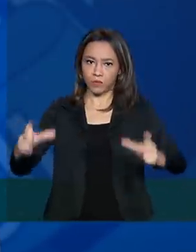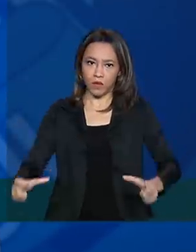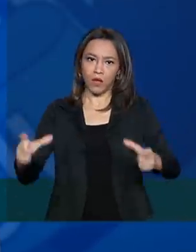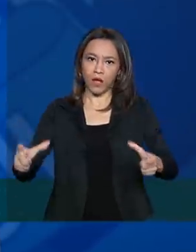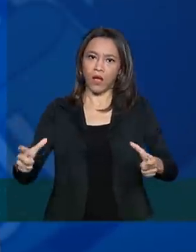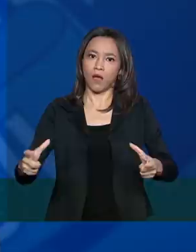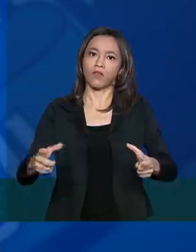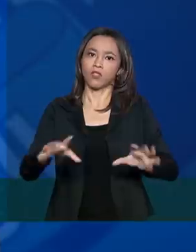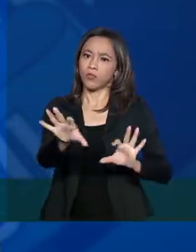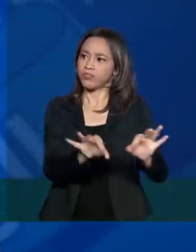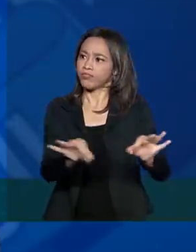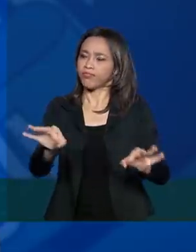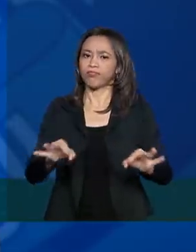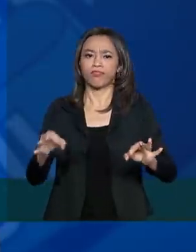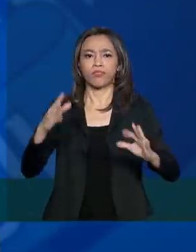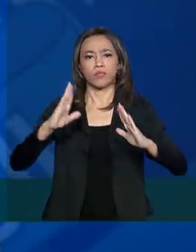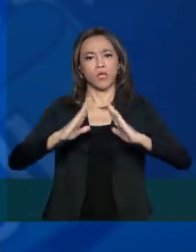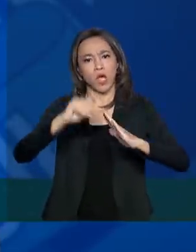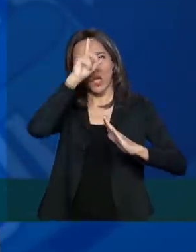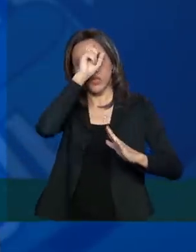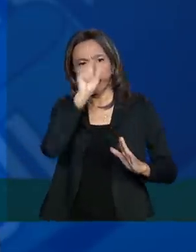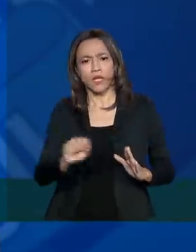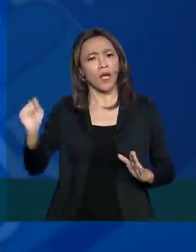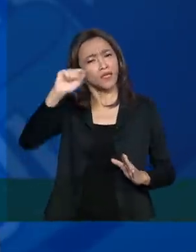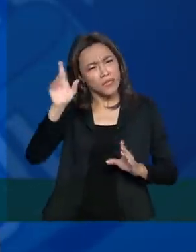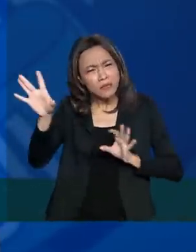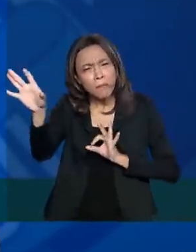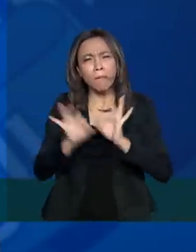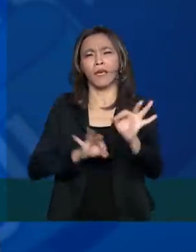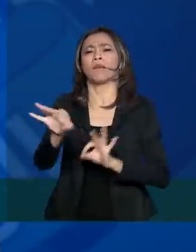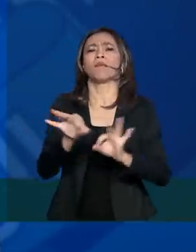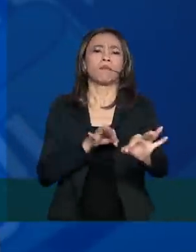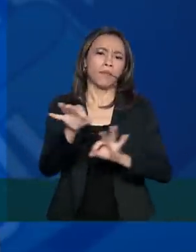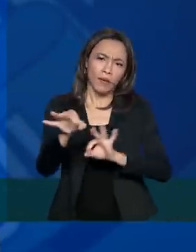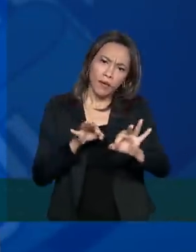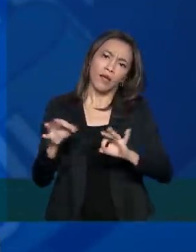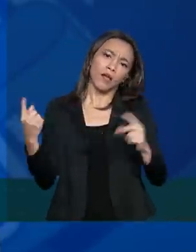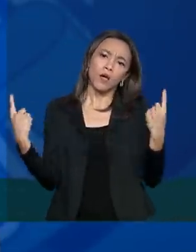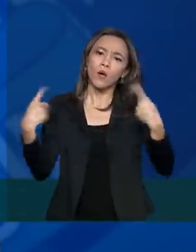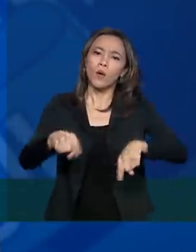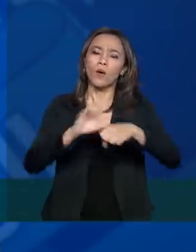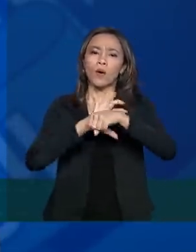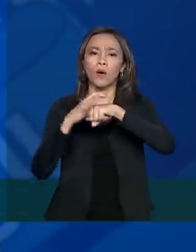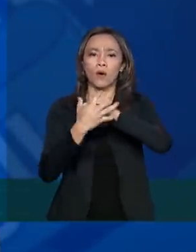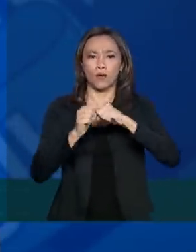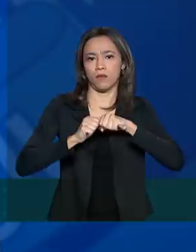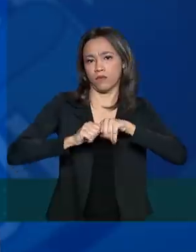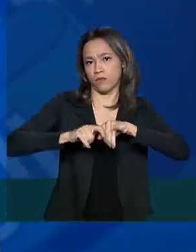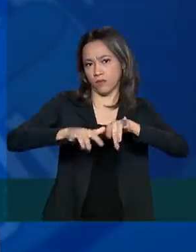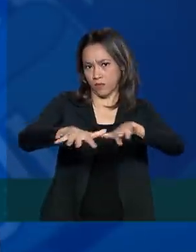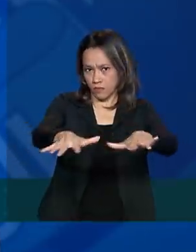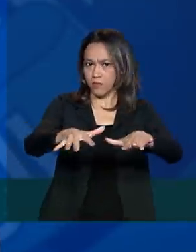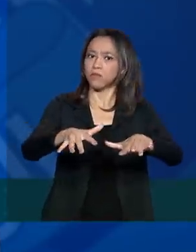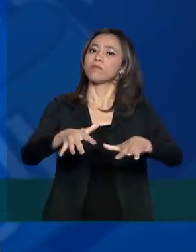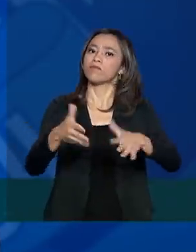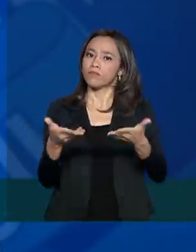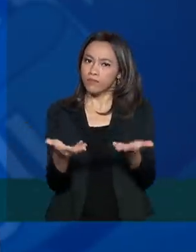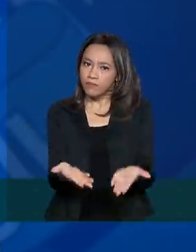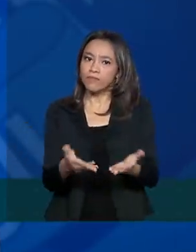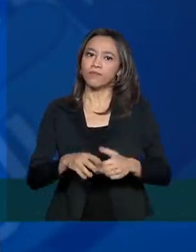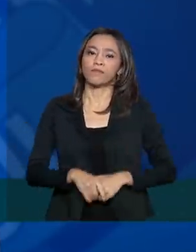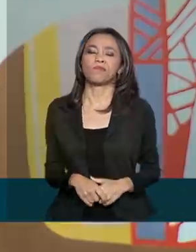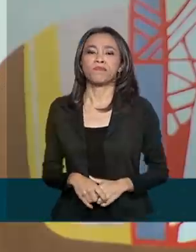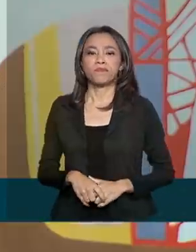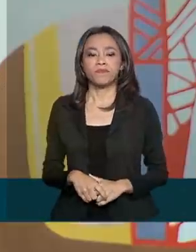baseado nas suas necessidades para se preparar para o enfrentamento e aumentar a sua capacidade de resposta à Covid